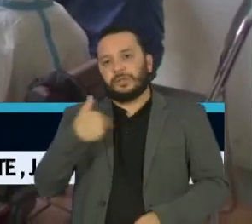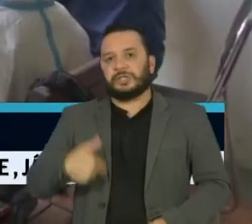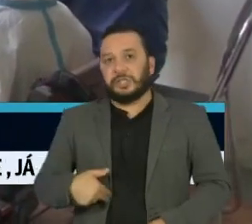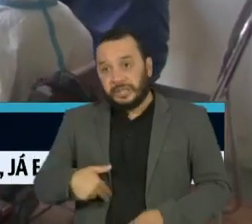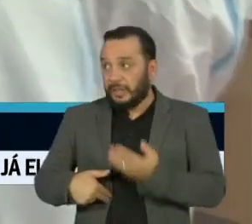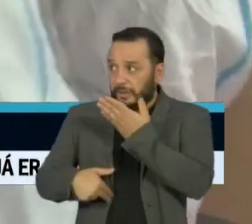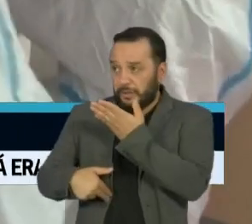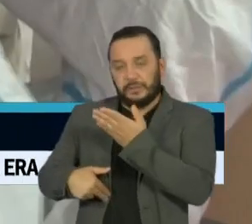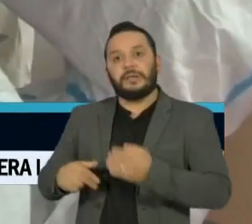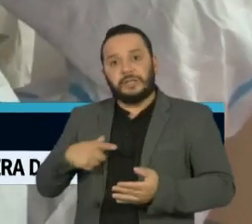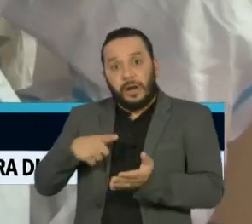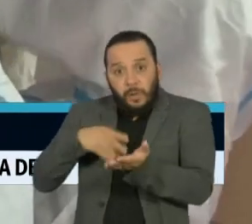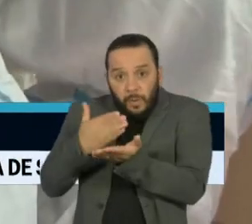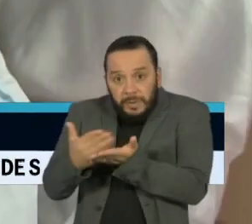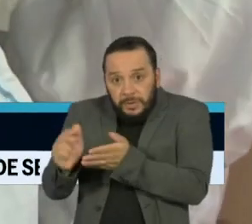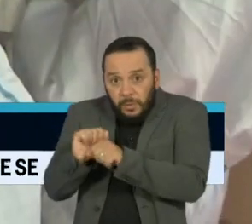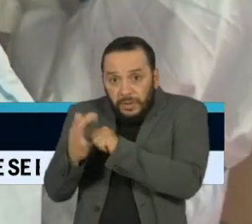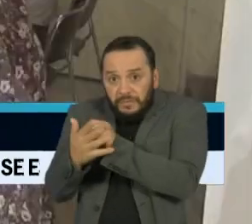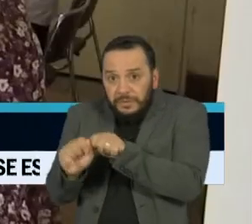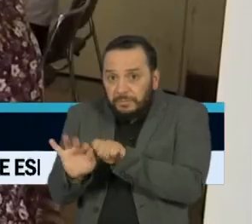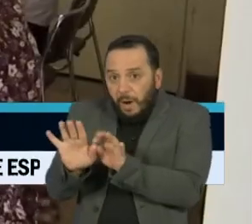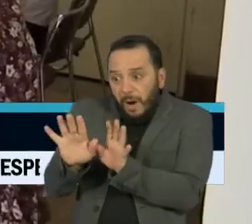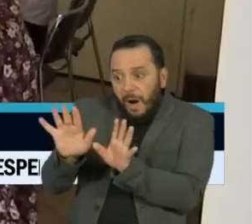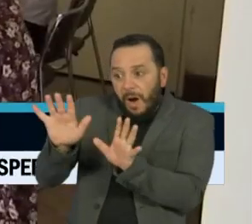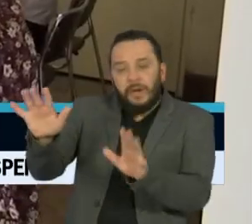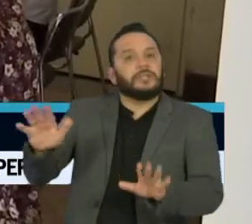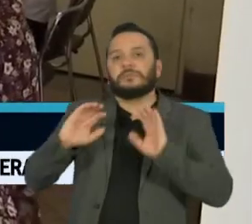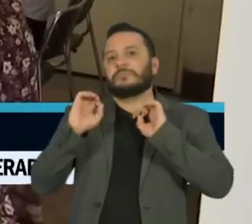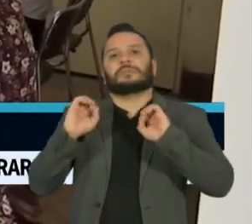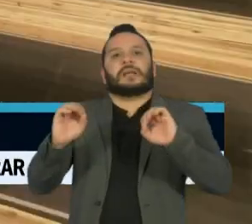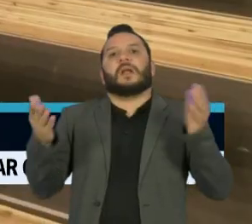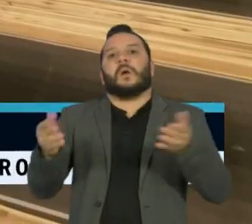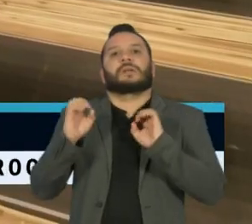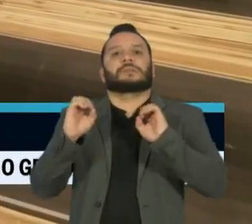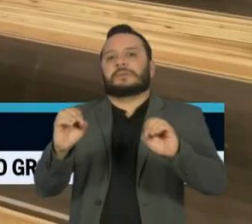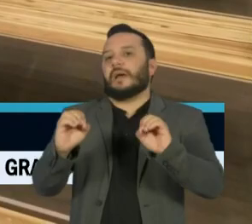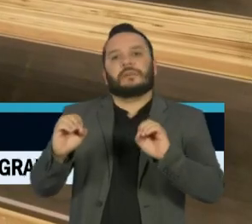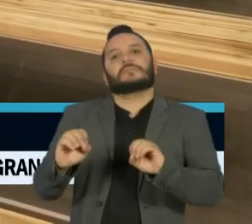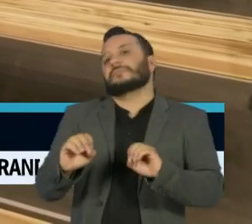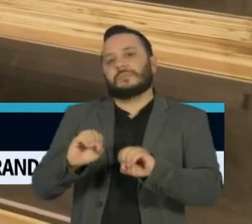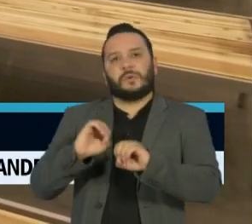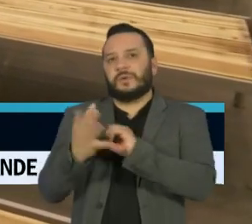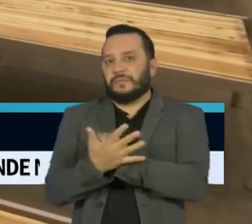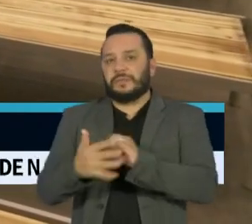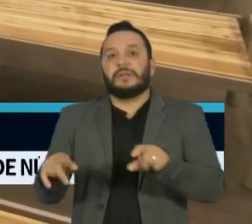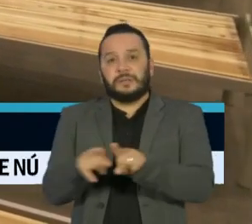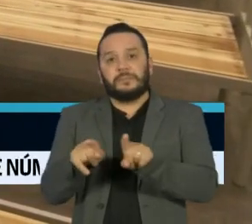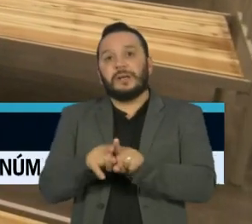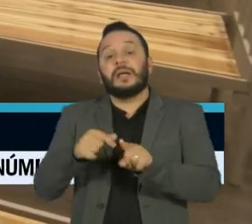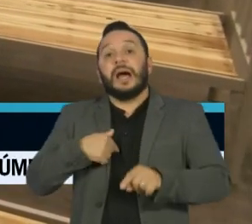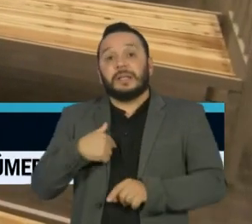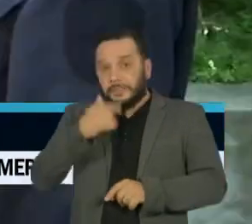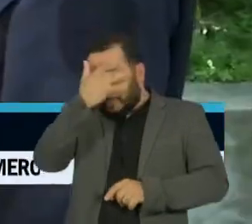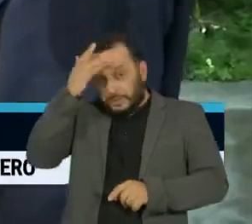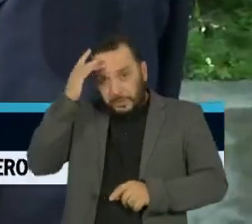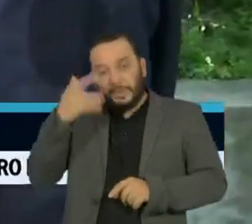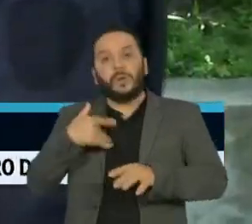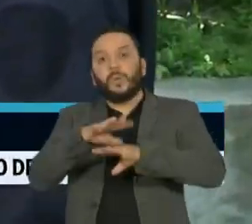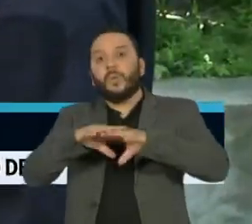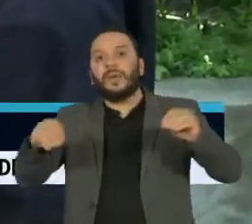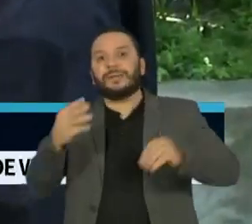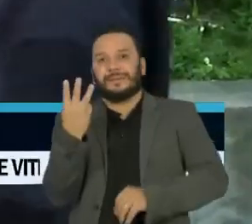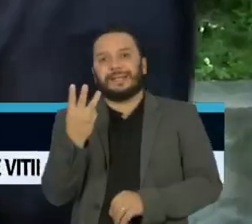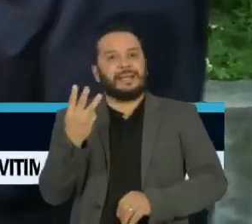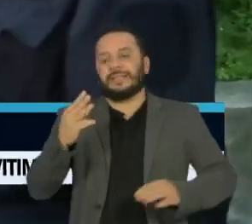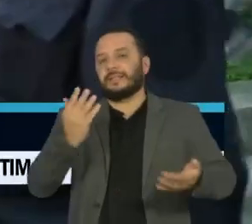que registrou o primeiro surto do coronavírus, zerou os casos da doença. Os últimos três pacientes tiveram alta e não há